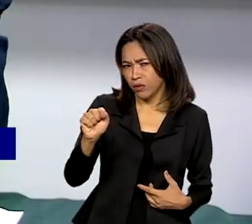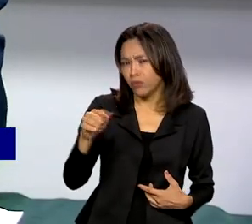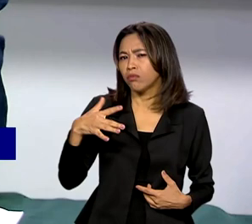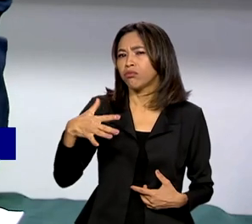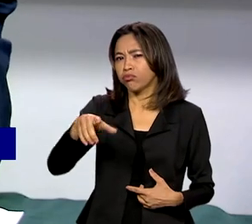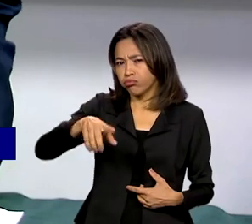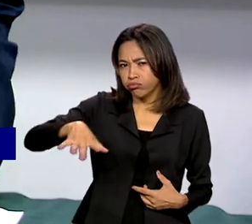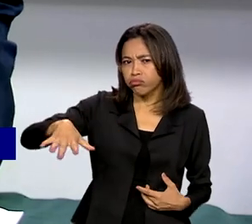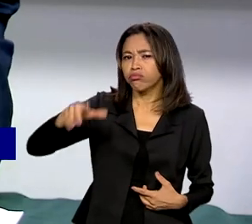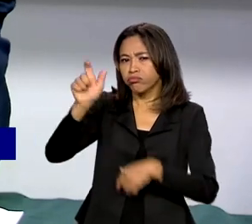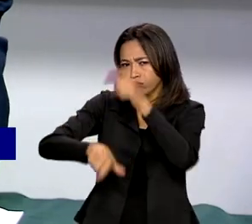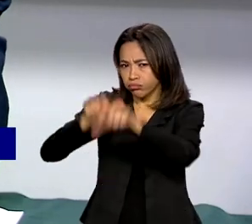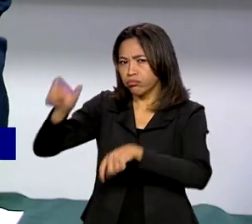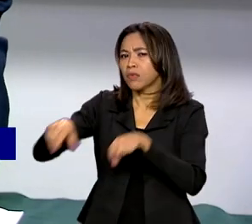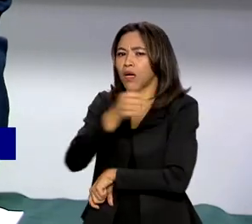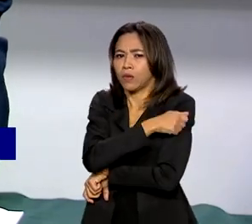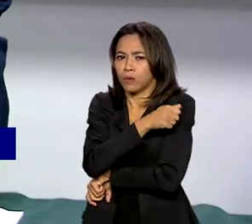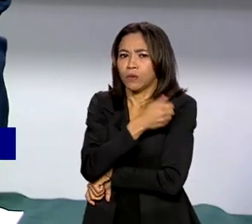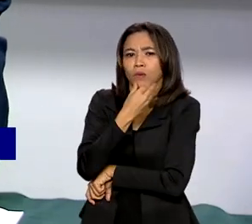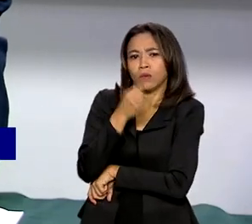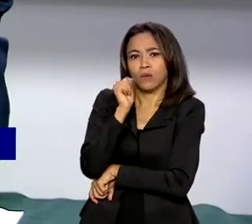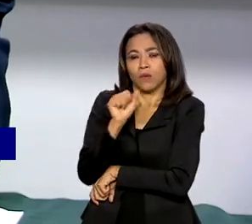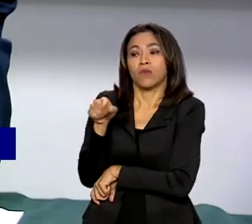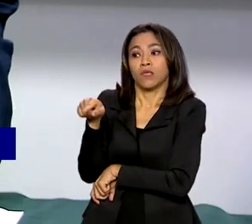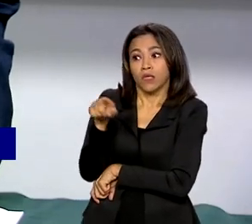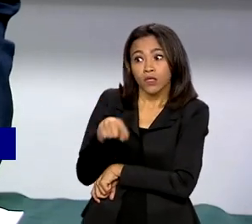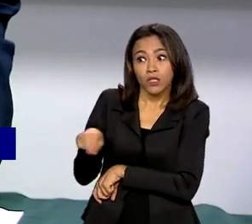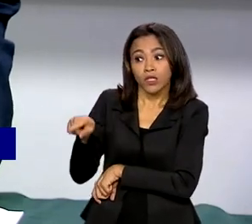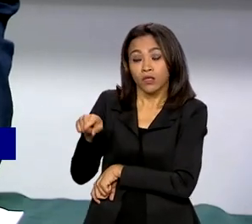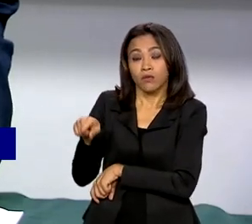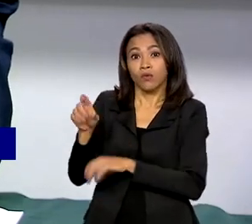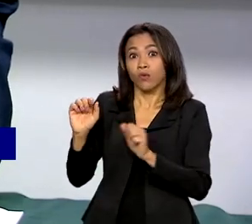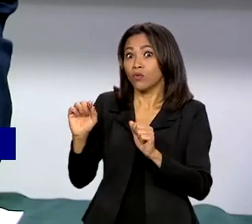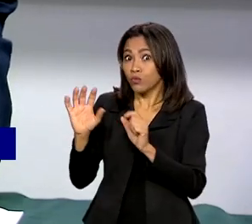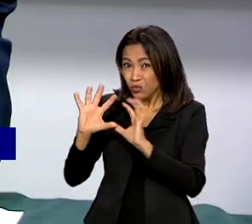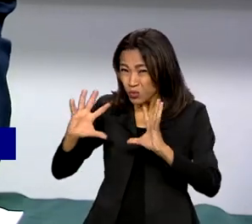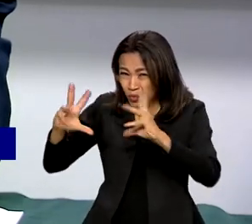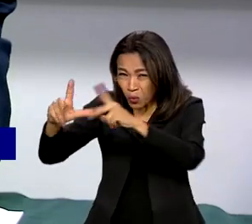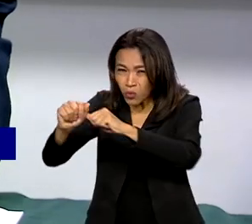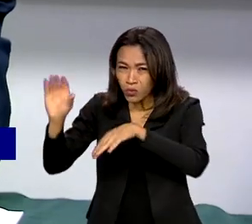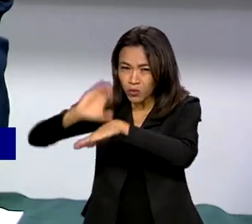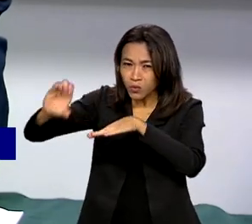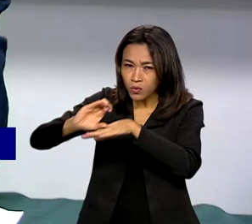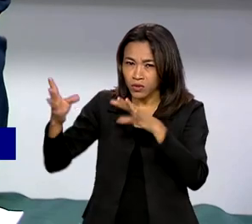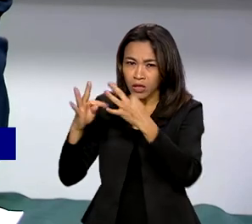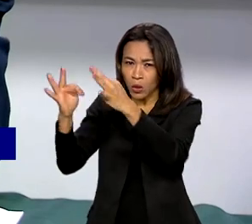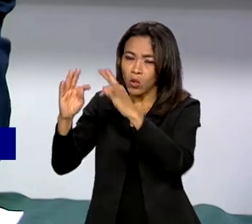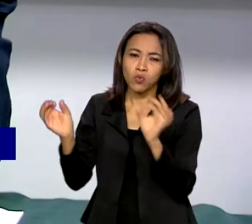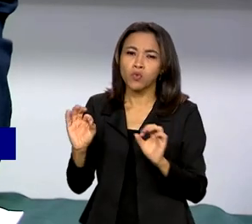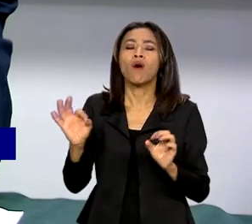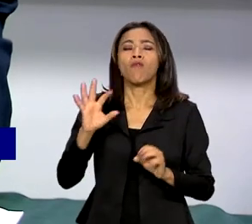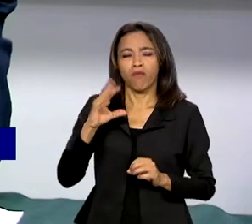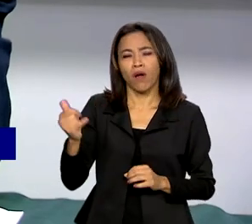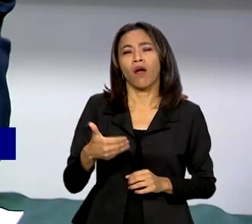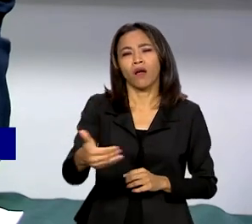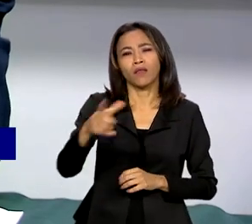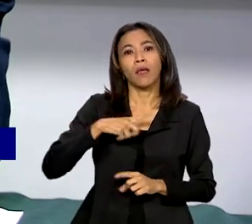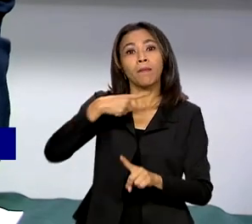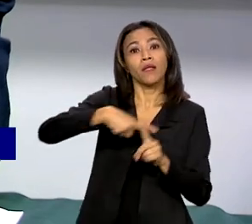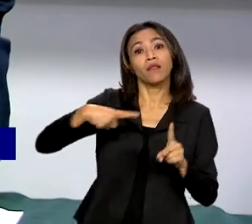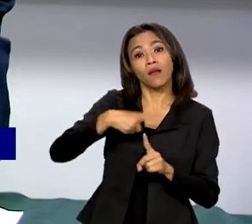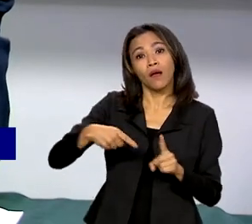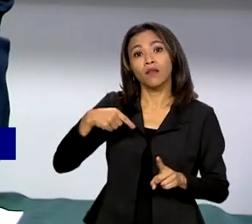imaginando que nem todas e todos estão nos cursos tecnológicos, né? Nós vamos ter metade disso, pelo menos, fazendo